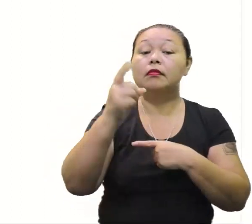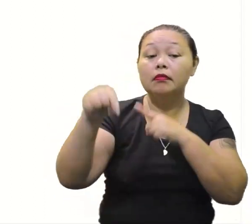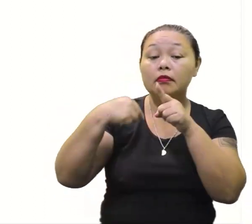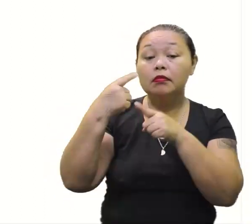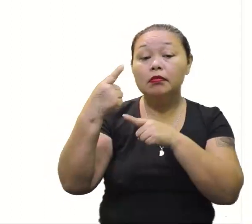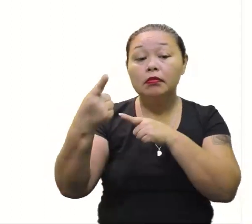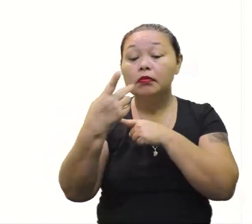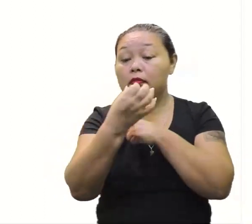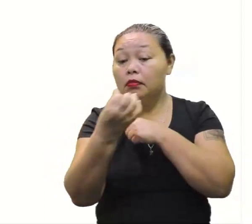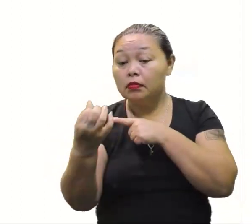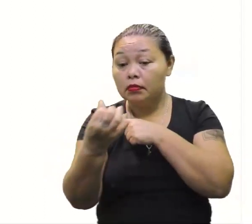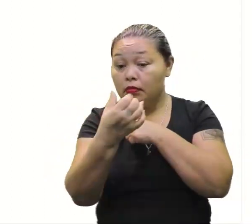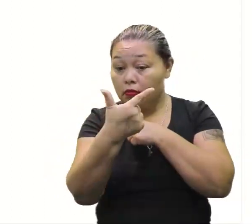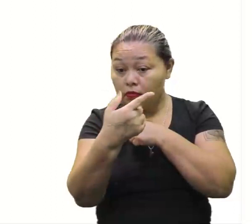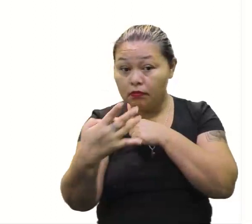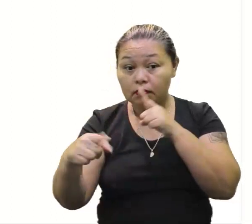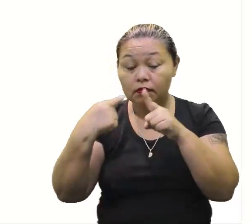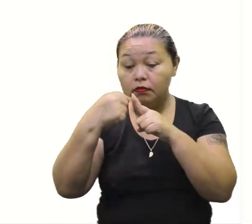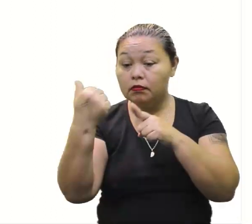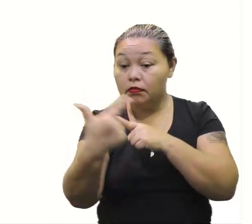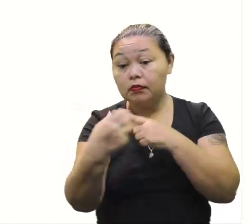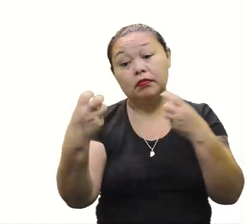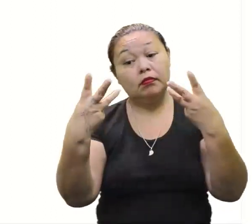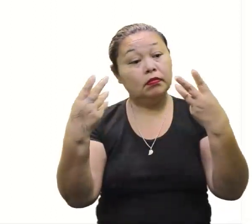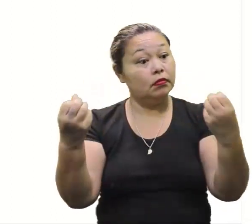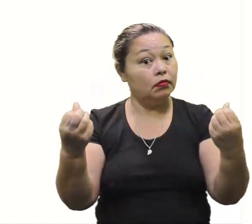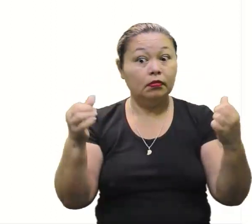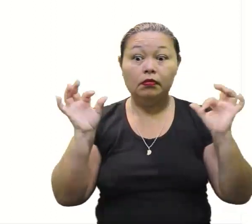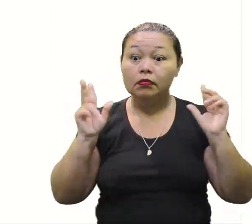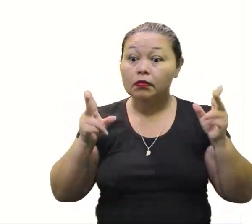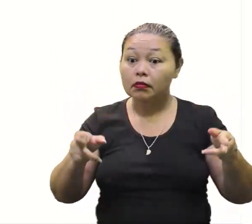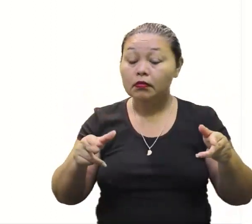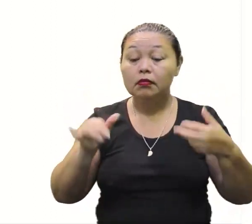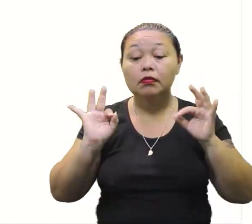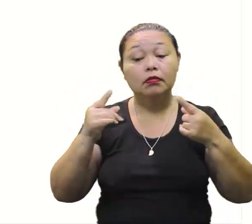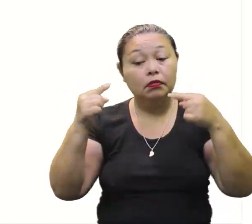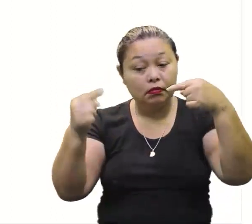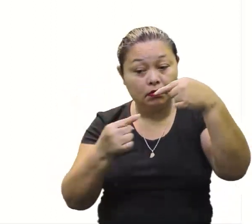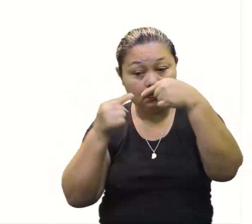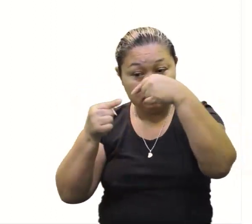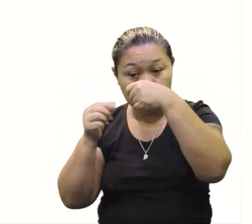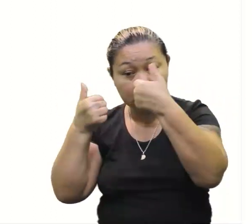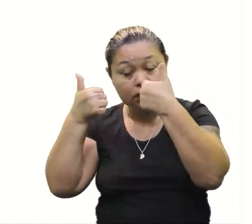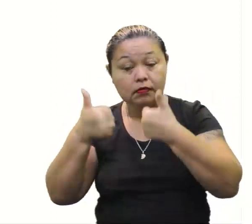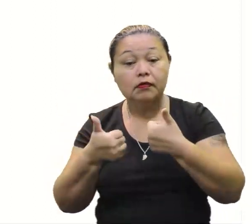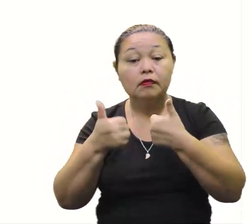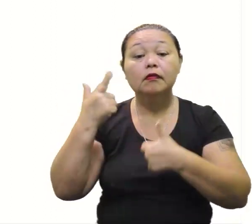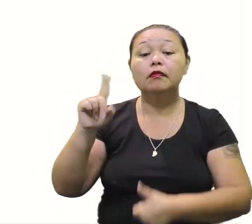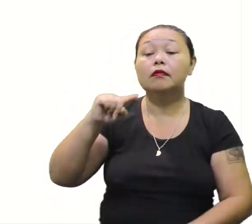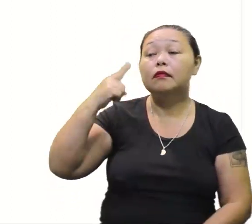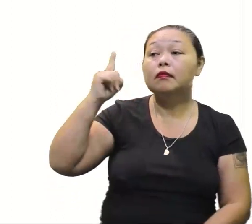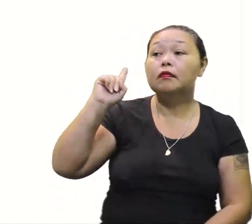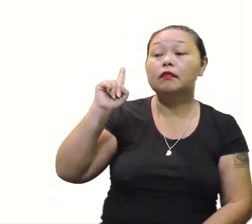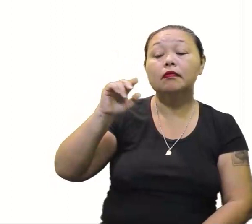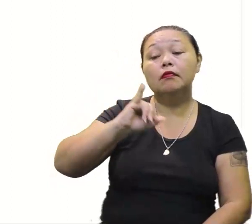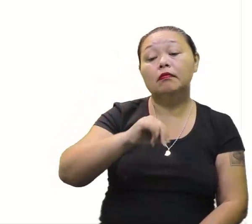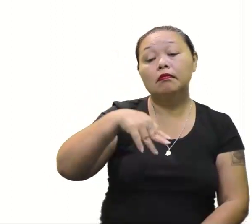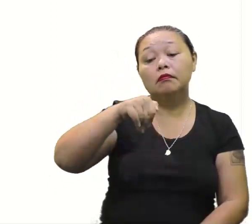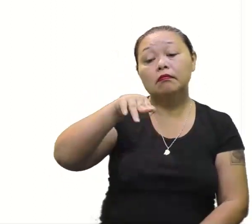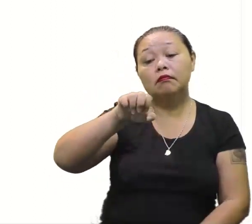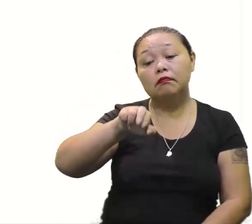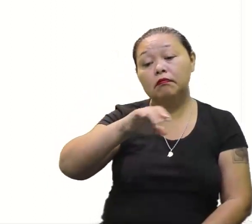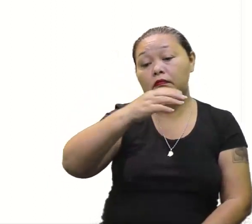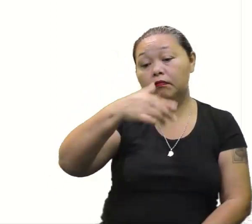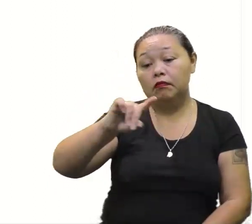E lá, 4 vezes 6? 24. 24 mais 12? 36. Valeu, bateu, deu certinho. Vamos agora na inequação.